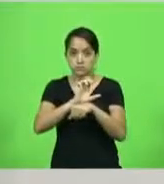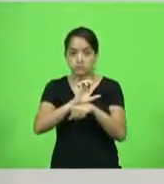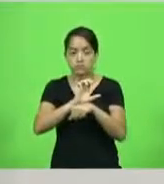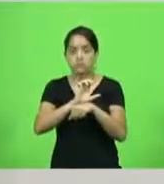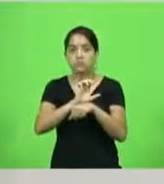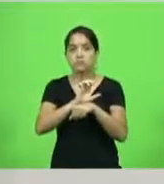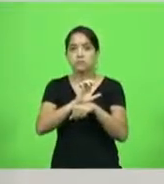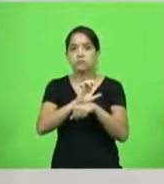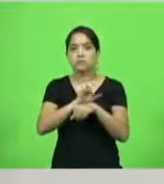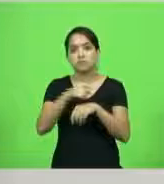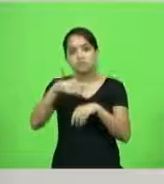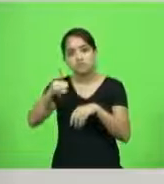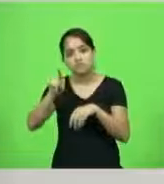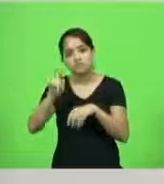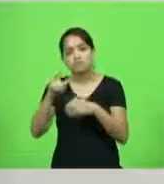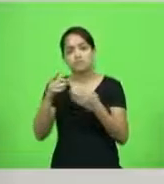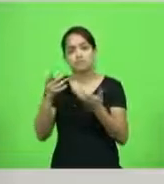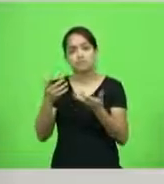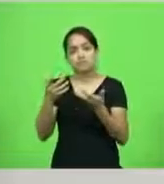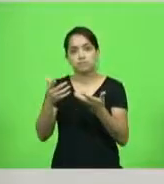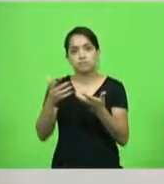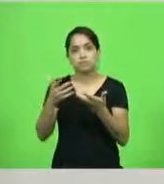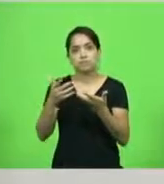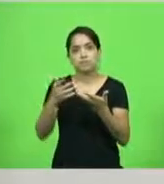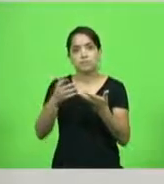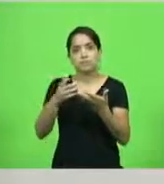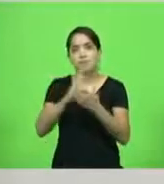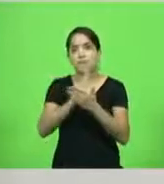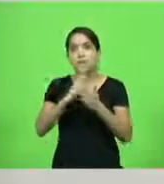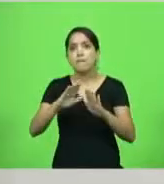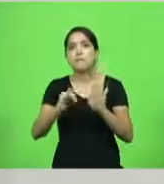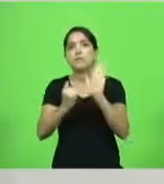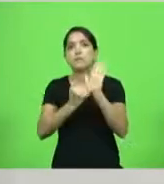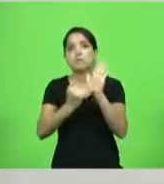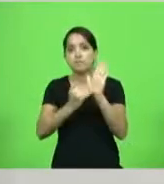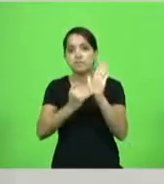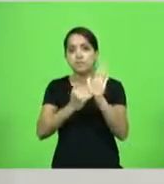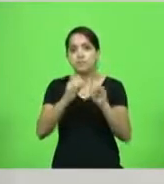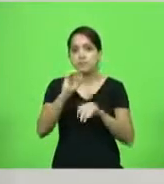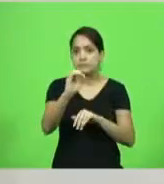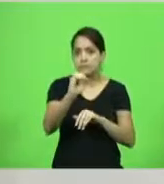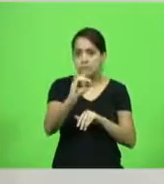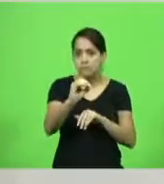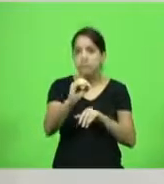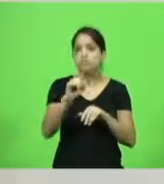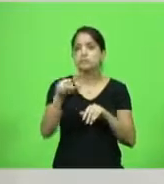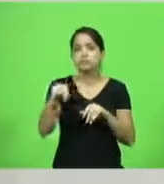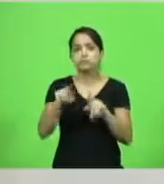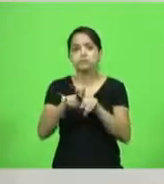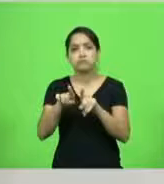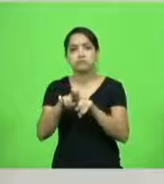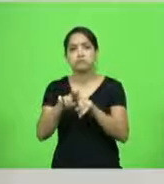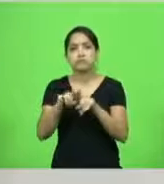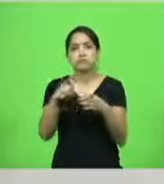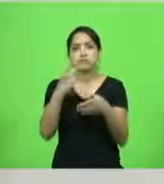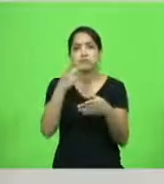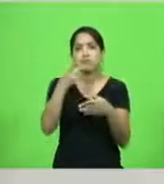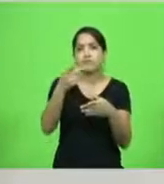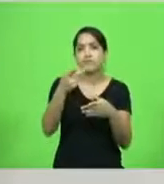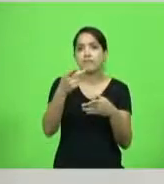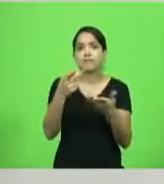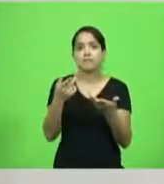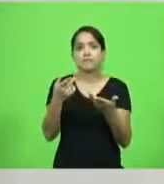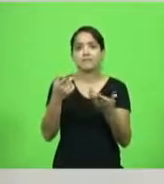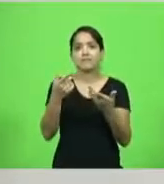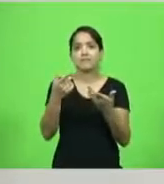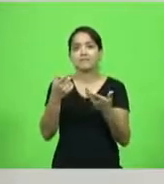vamos lá, se vocês zerarem o imposto de vocês aqui, eu zero o meu aqui. Aí fala que não existe cartel entre os governadores